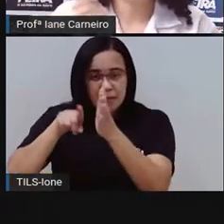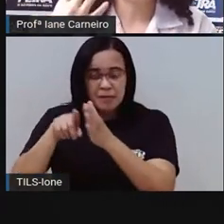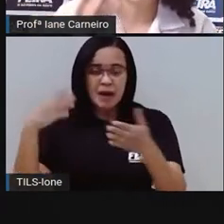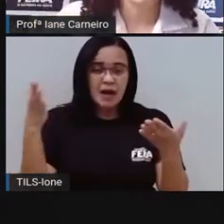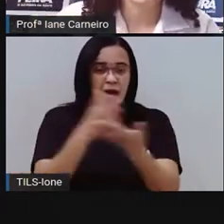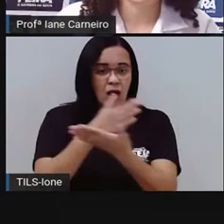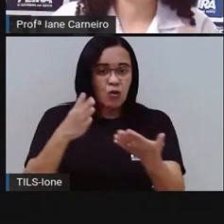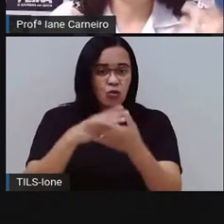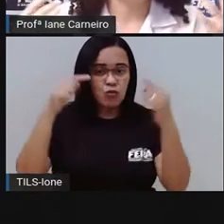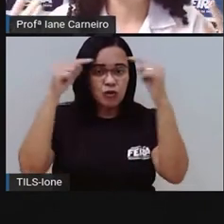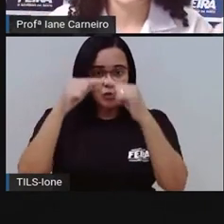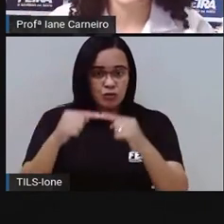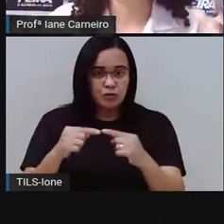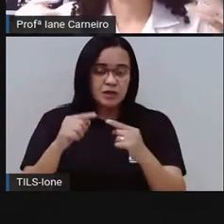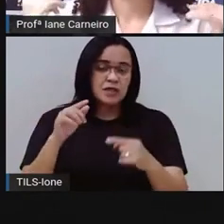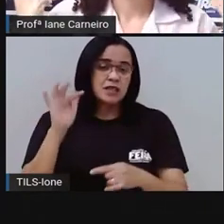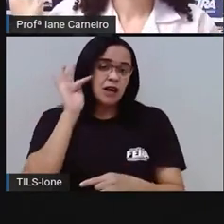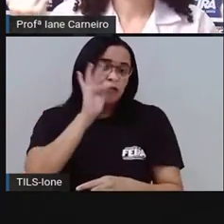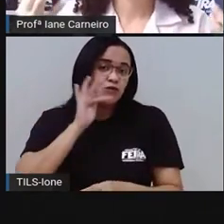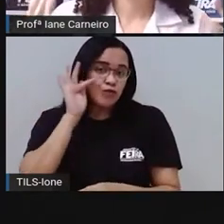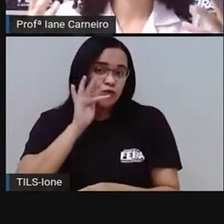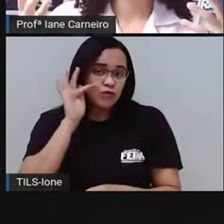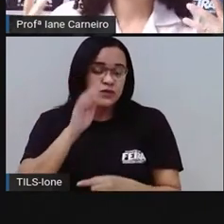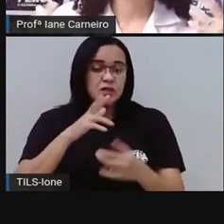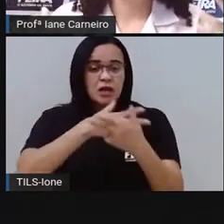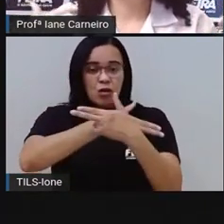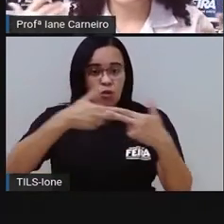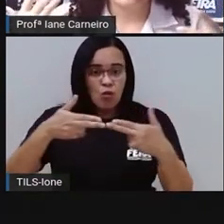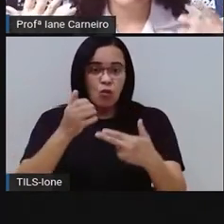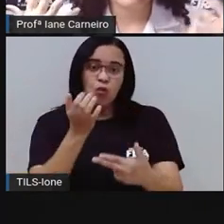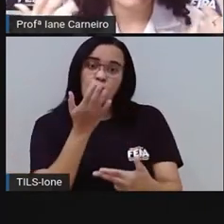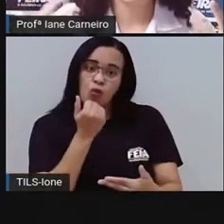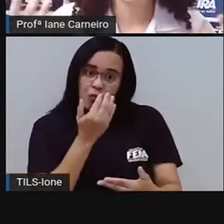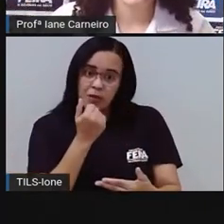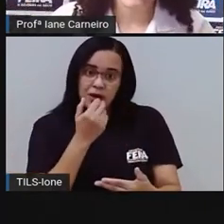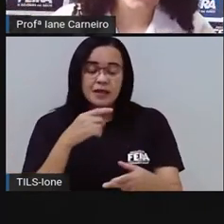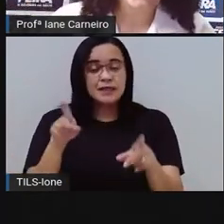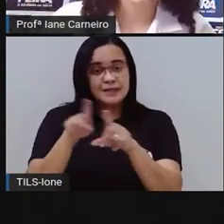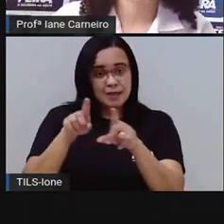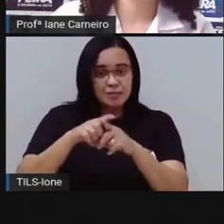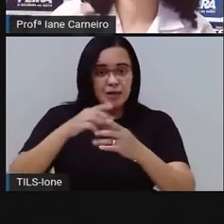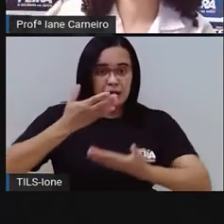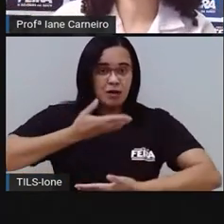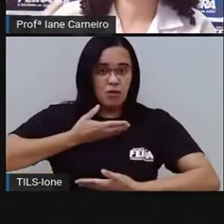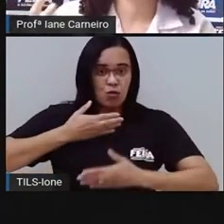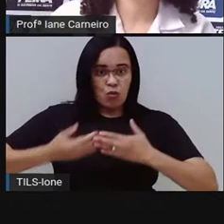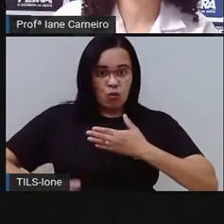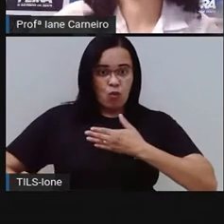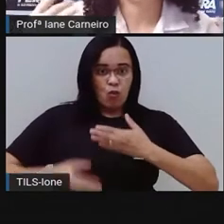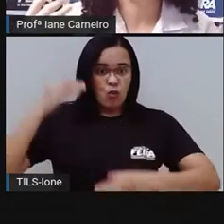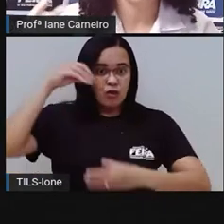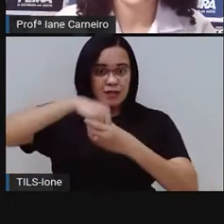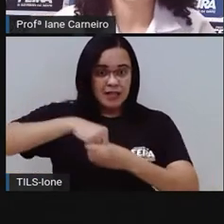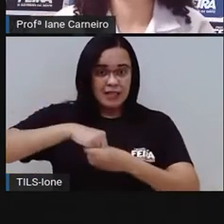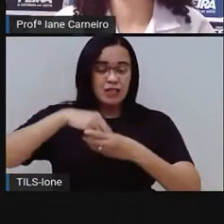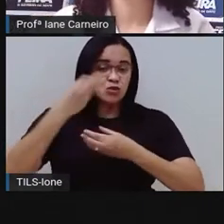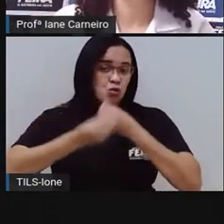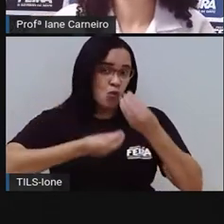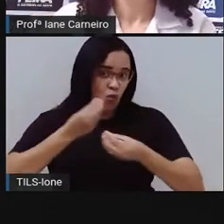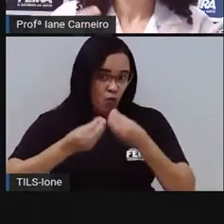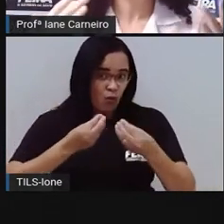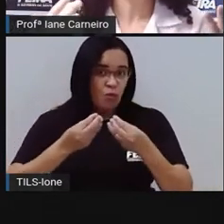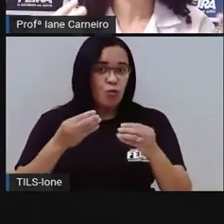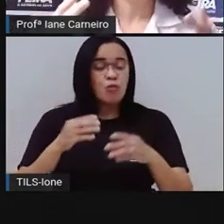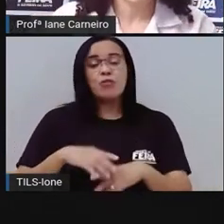relacionadas a frutas, alimentos, tem adivinhas relacionadas a partes do corpo, tem adivinhas relacionadas a animais, né?